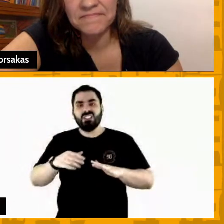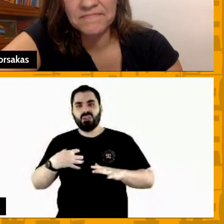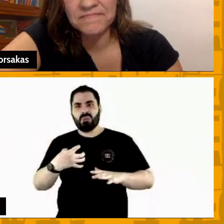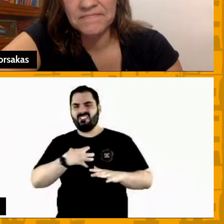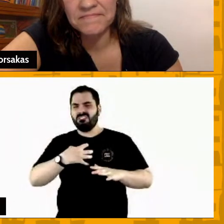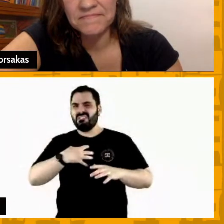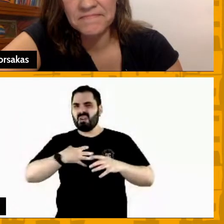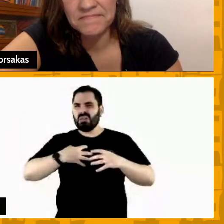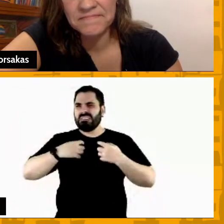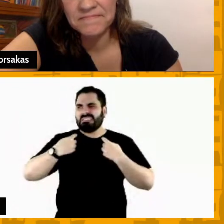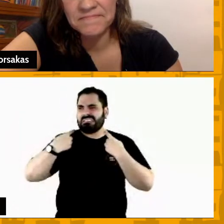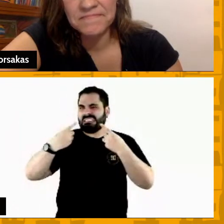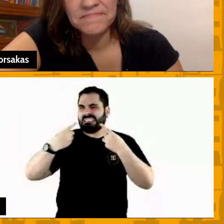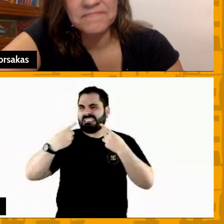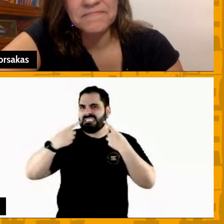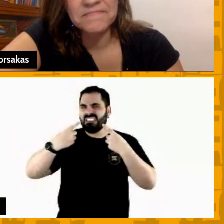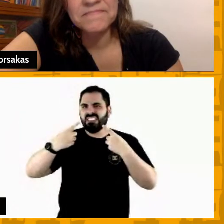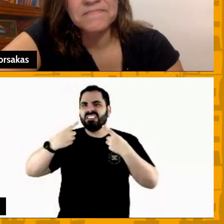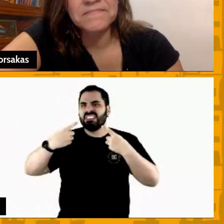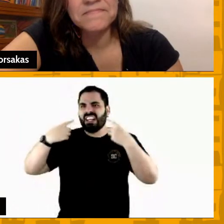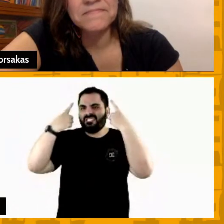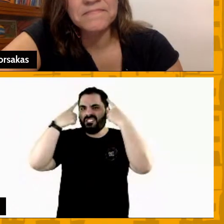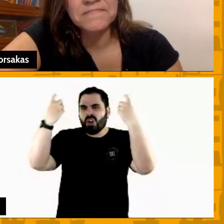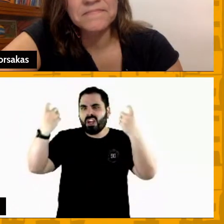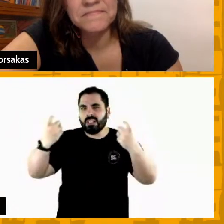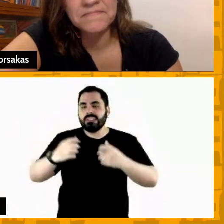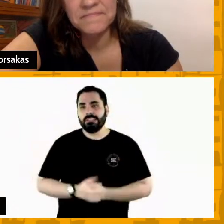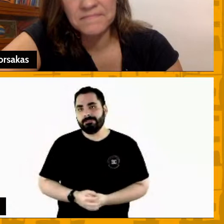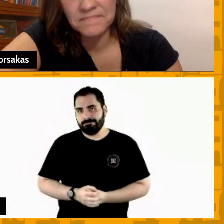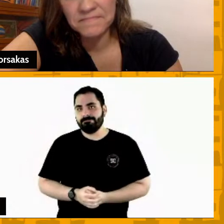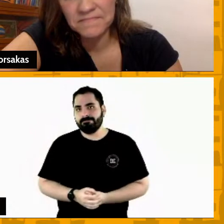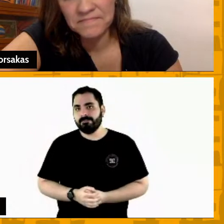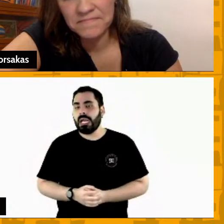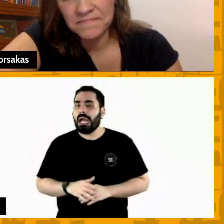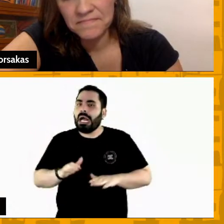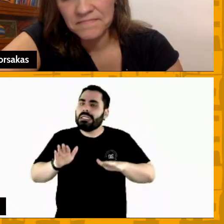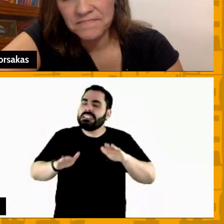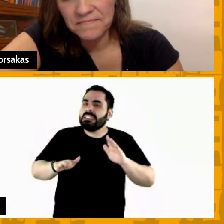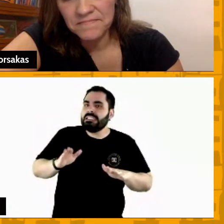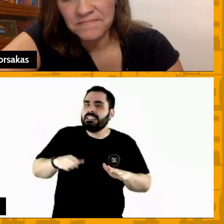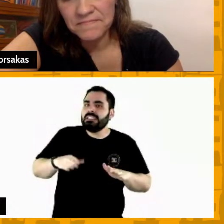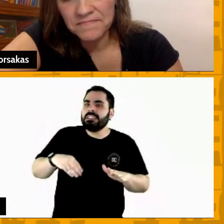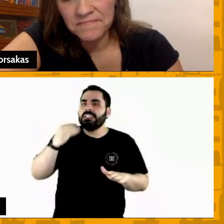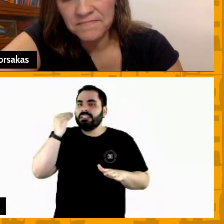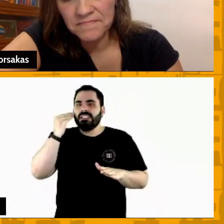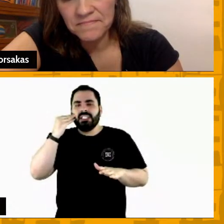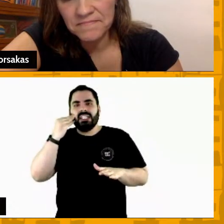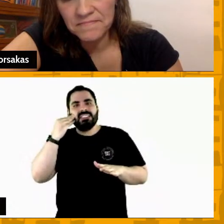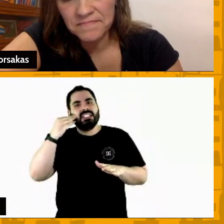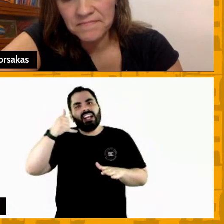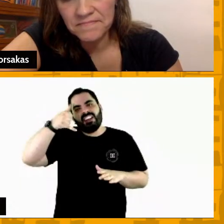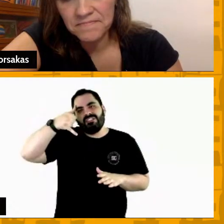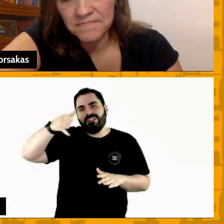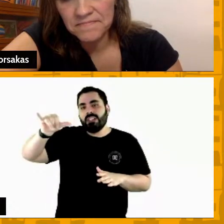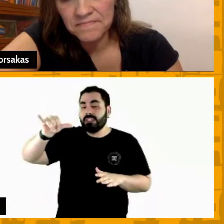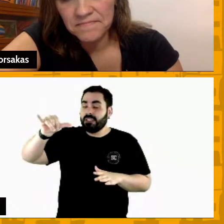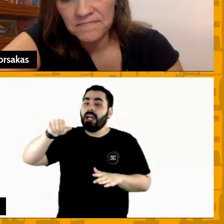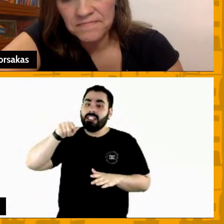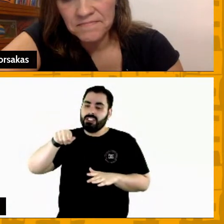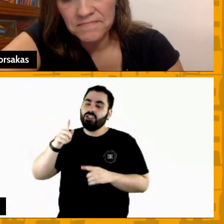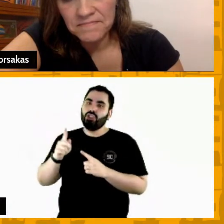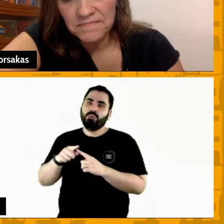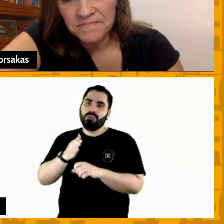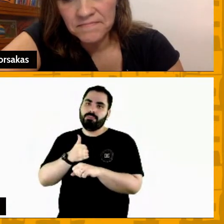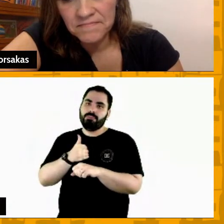e que a gente se isola tenta evitar um pouco essa participação mas que acontece